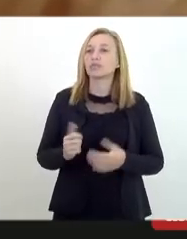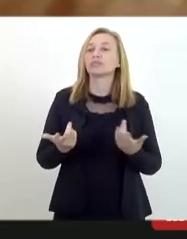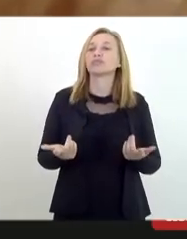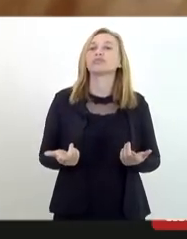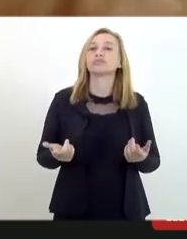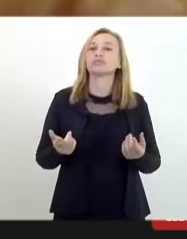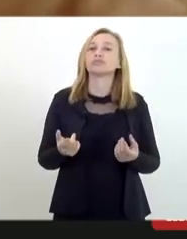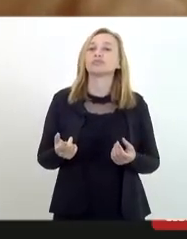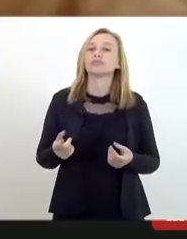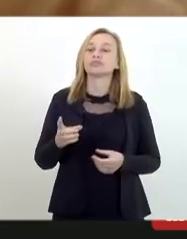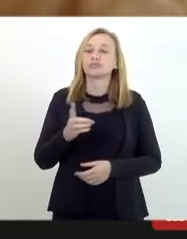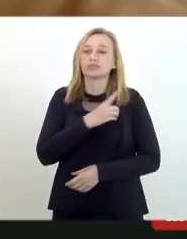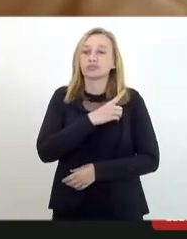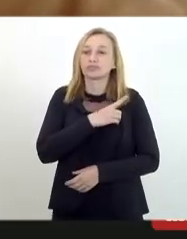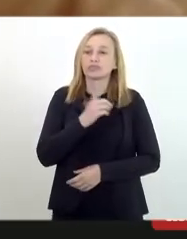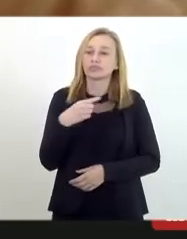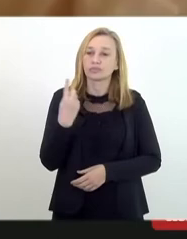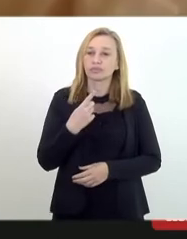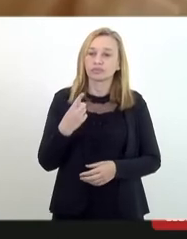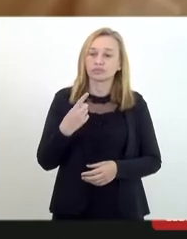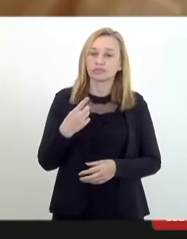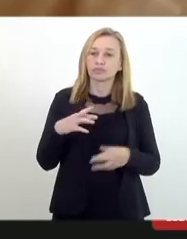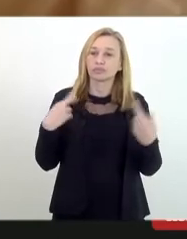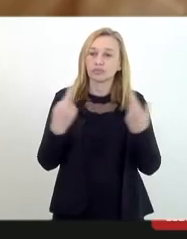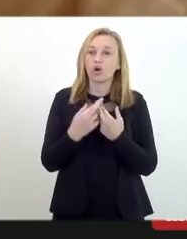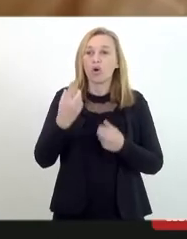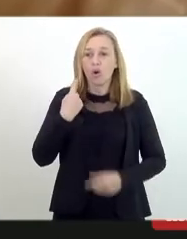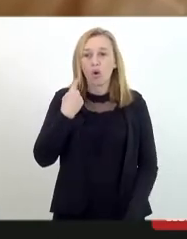audiência. Ontem eu estive na Decrade